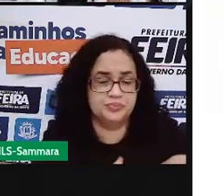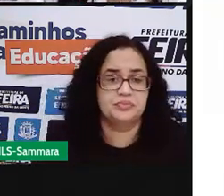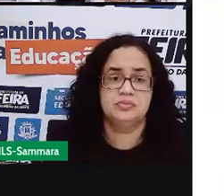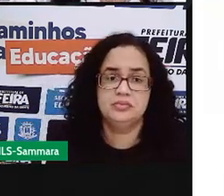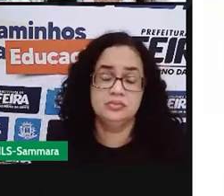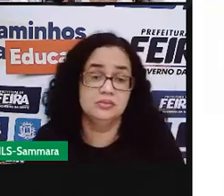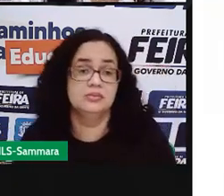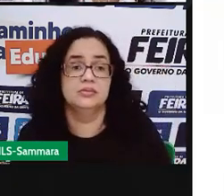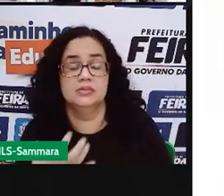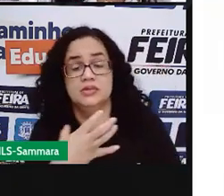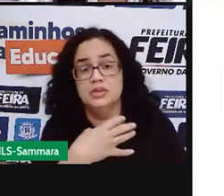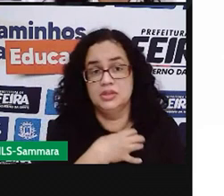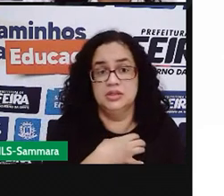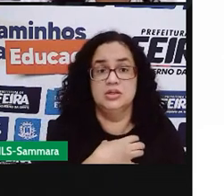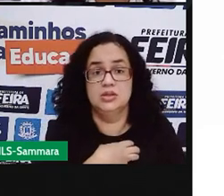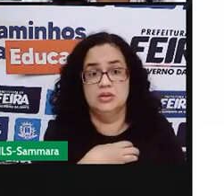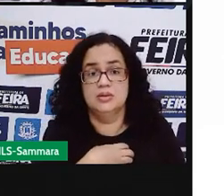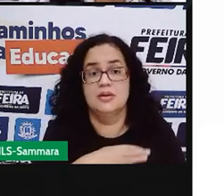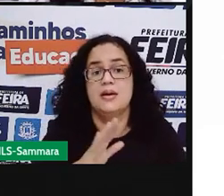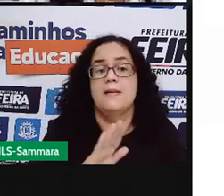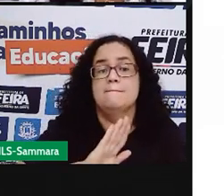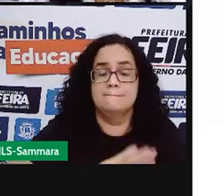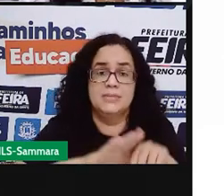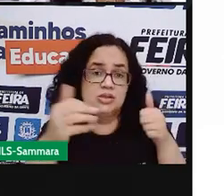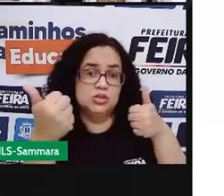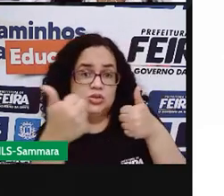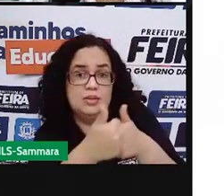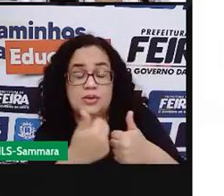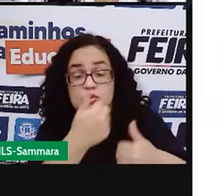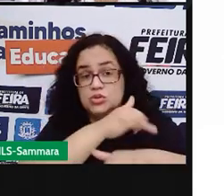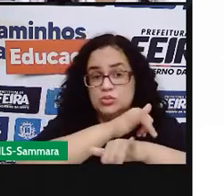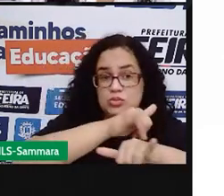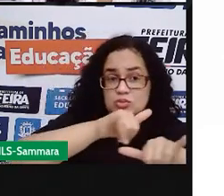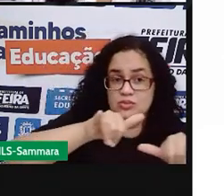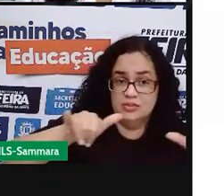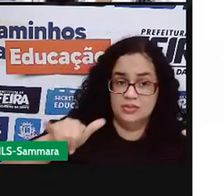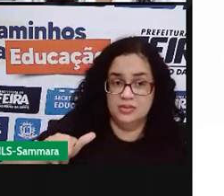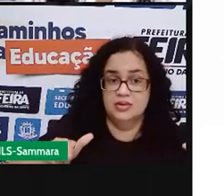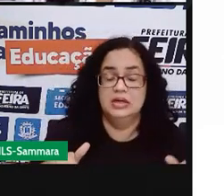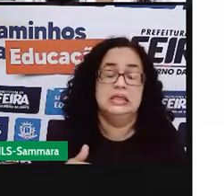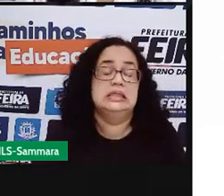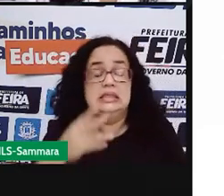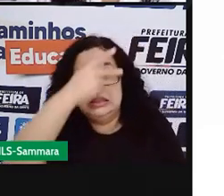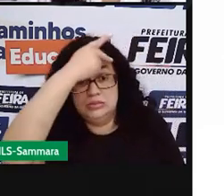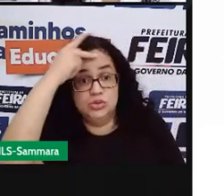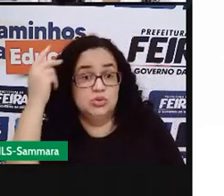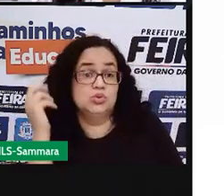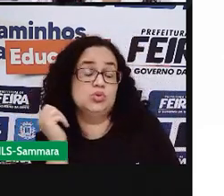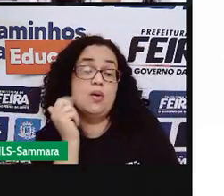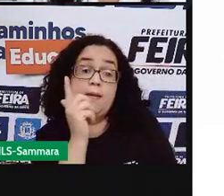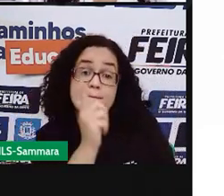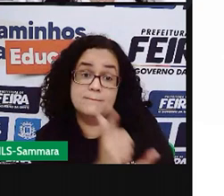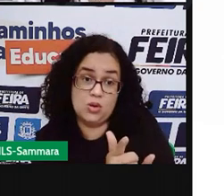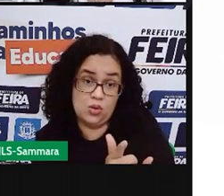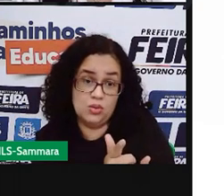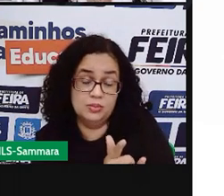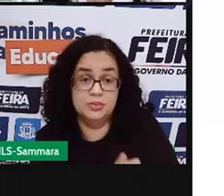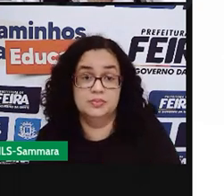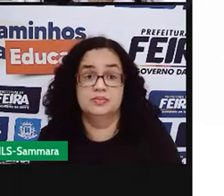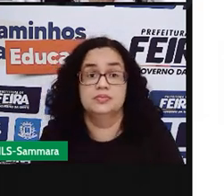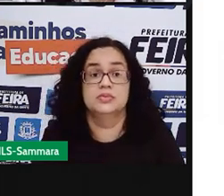íntimo. Um relacionamento mais próximo com aquele produto. Fazendo com que o consumidor compre,